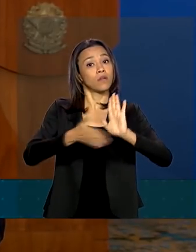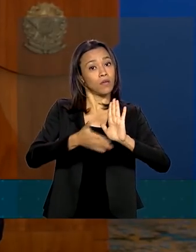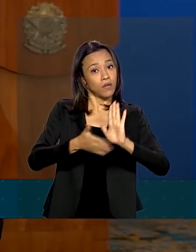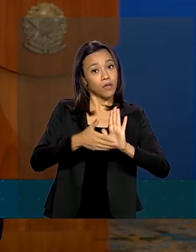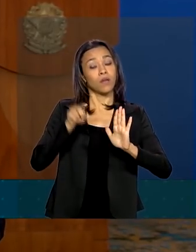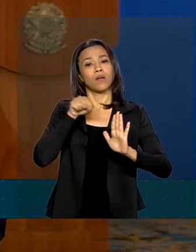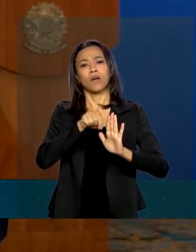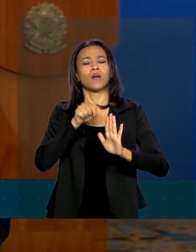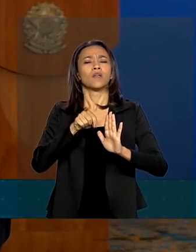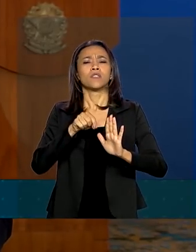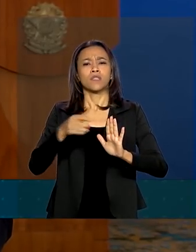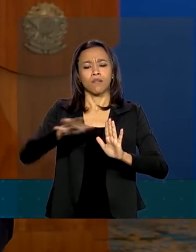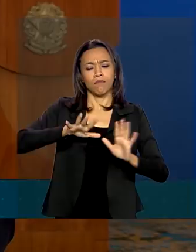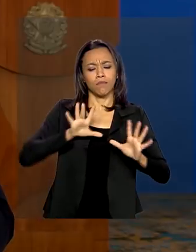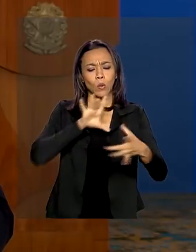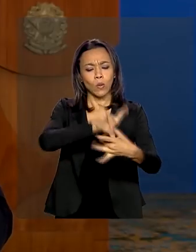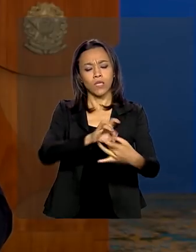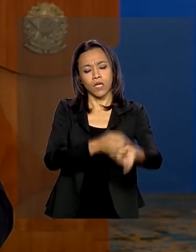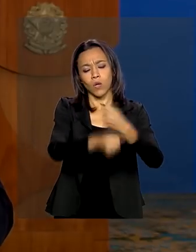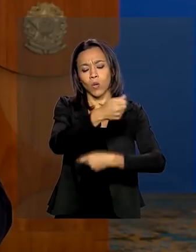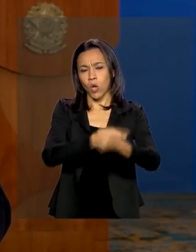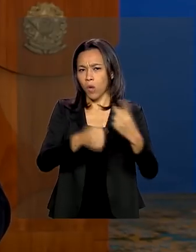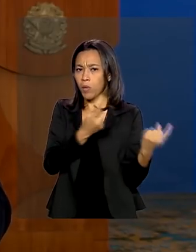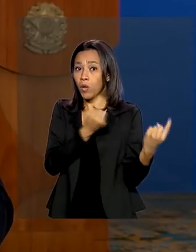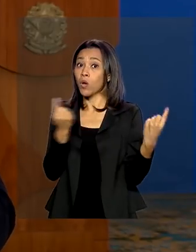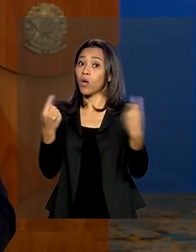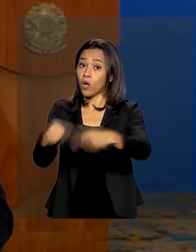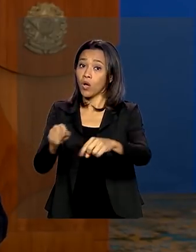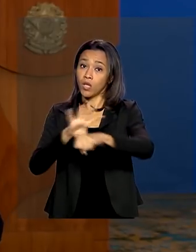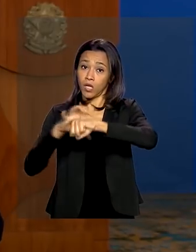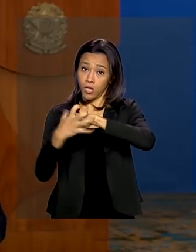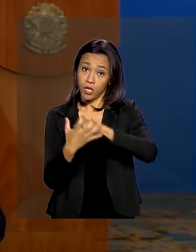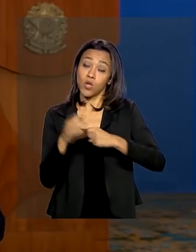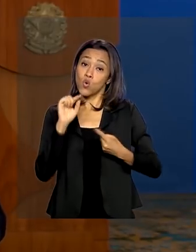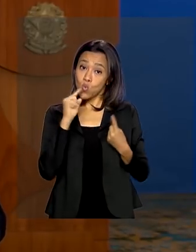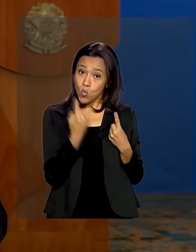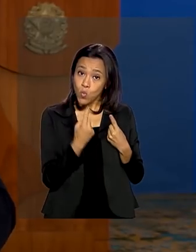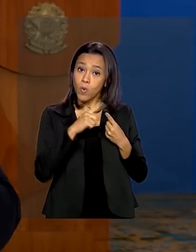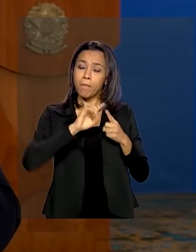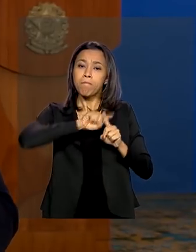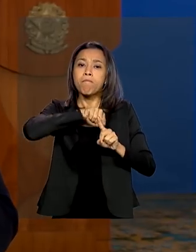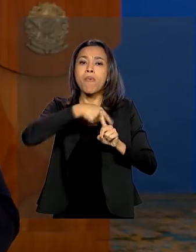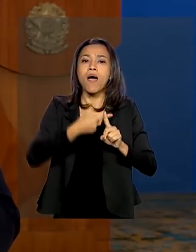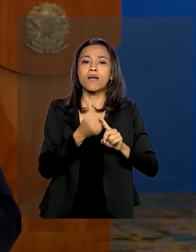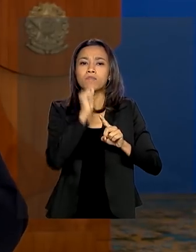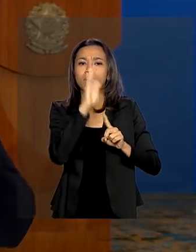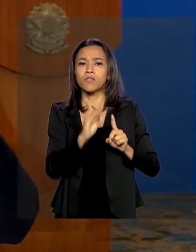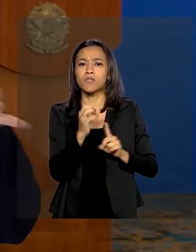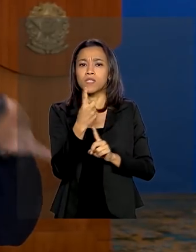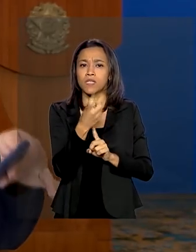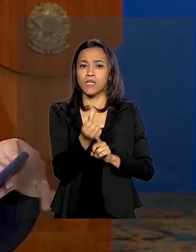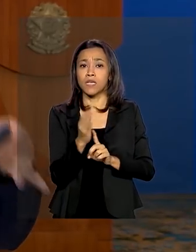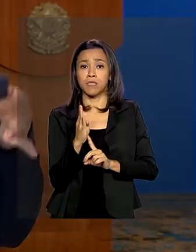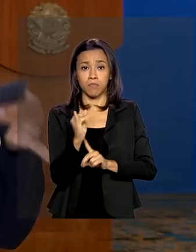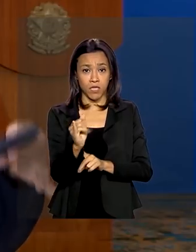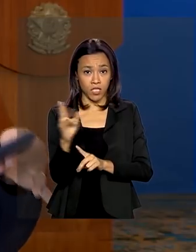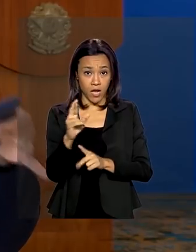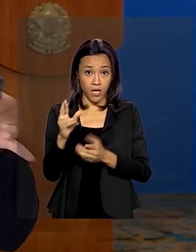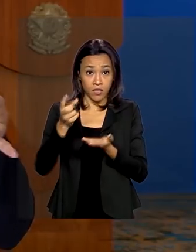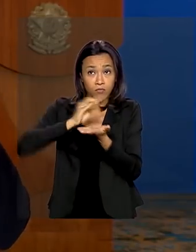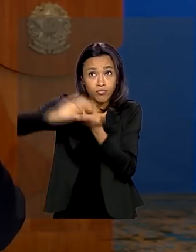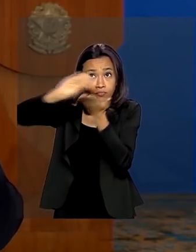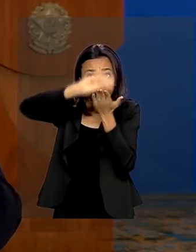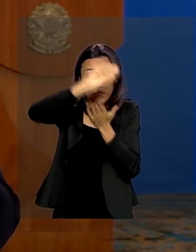momento de enfrentamento contra a Covid-19. Um dos programas é o Mais Brasil, que prevê 16 bilhões de reais para as pontas, para